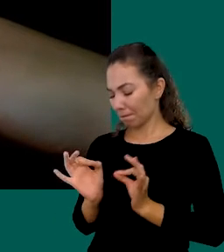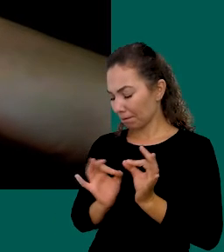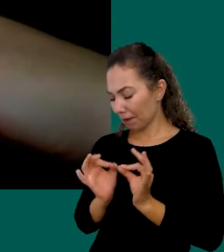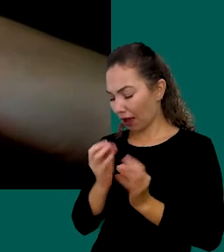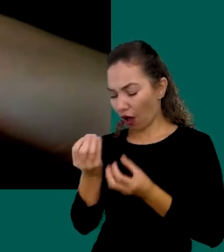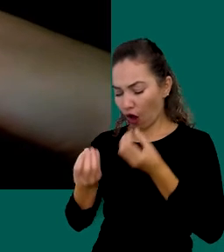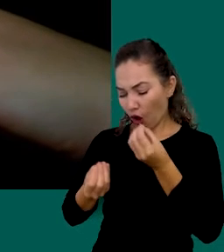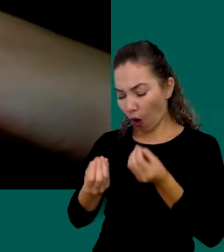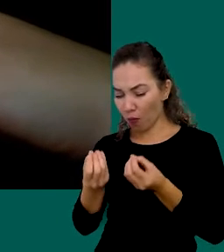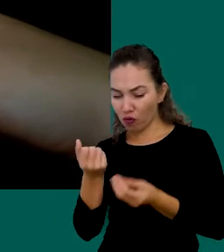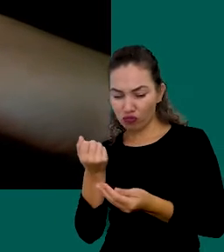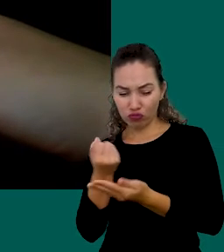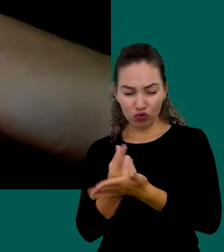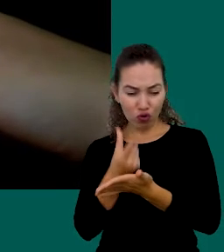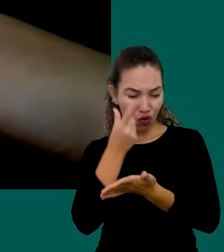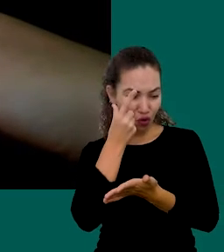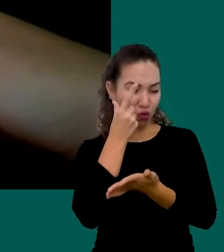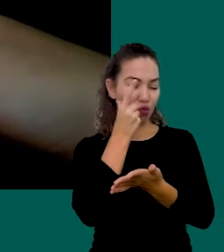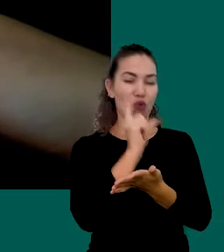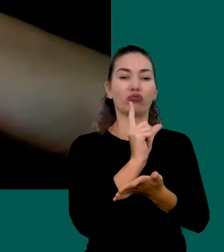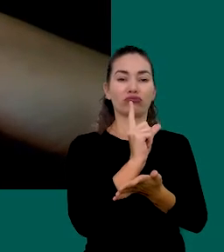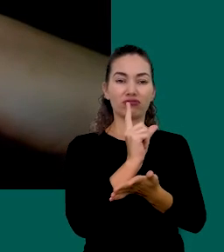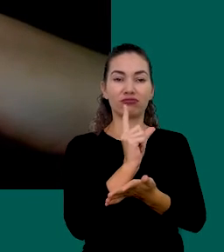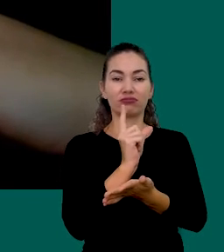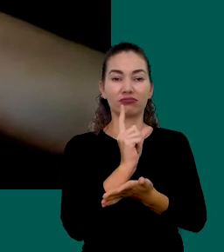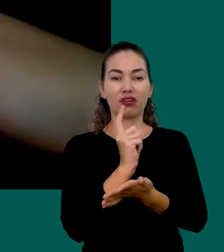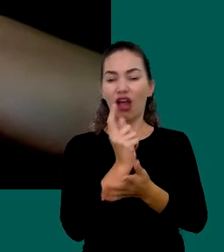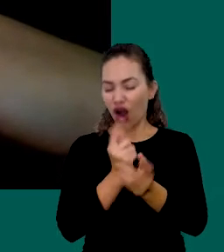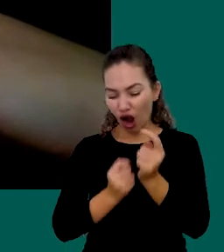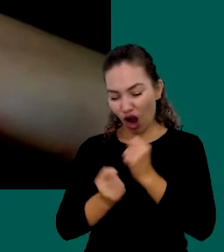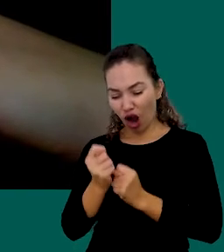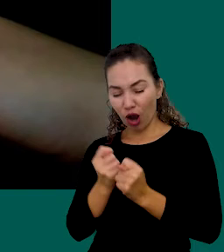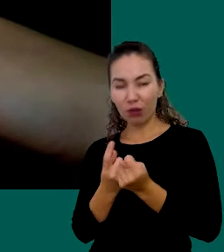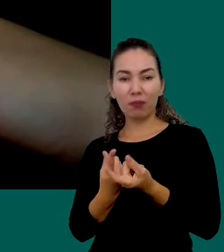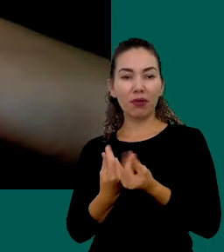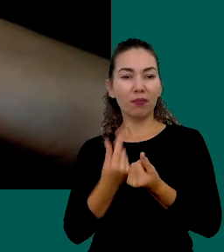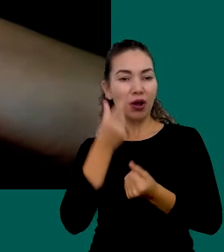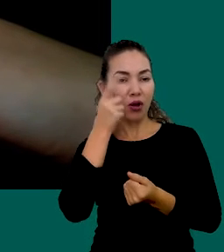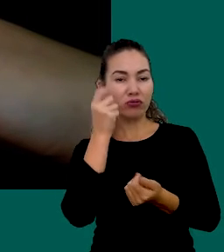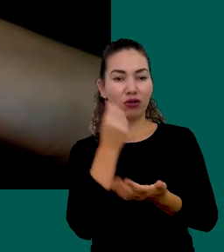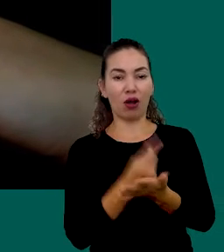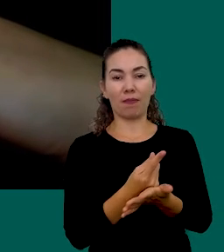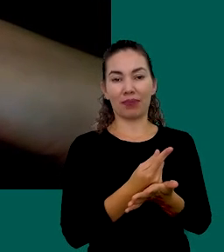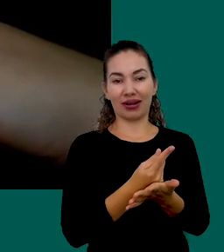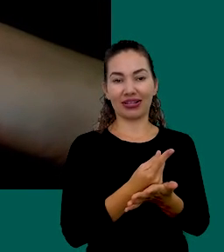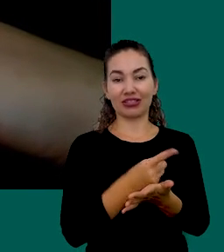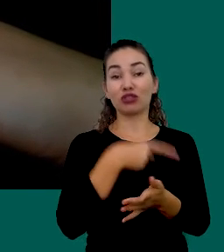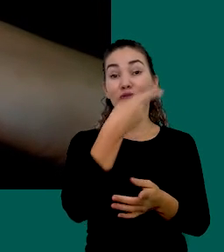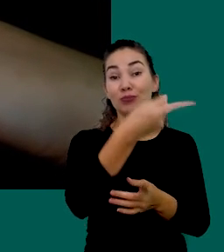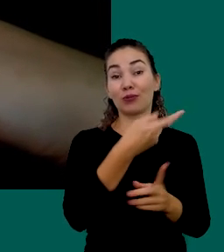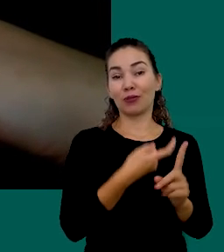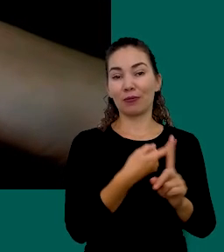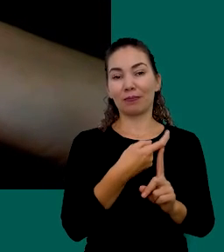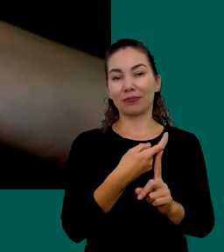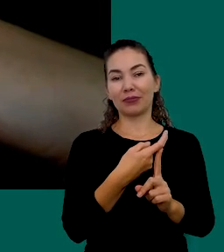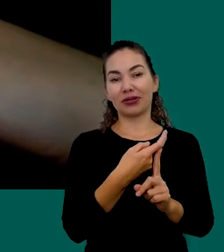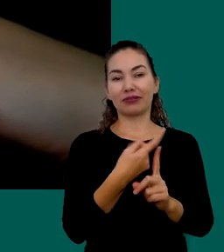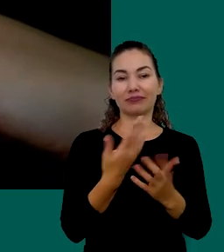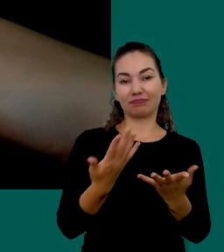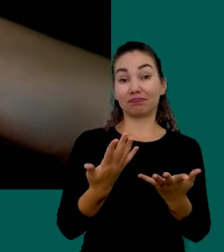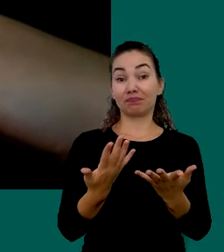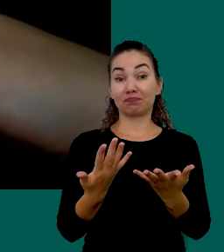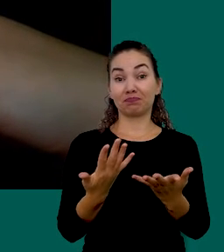que Fazer Para Economizar Para conseguir Comprar Essa roupa No próximo mês Ou Nos meses